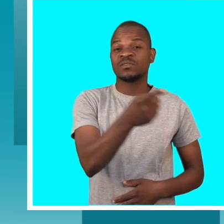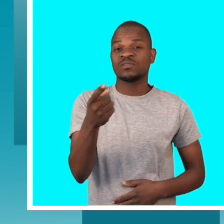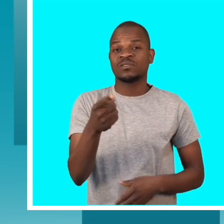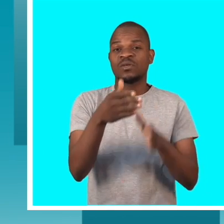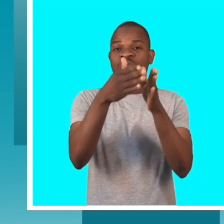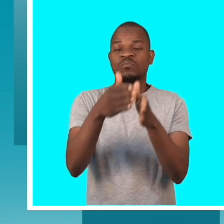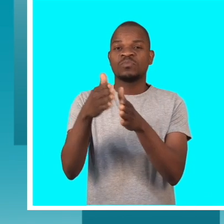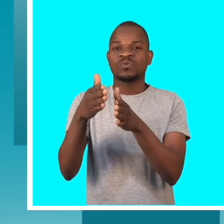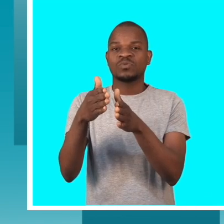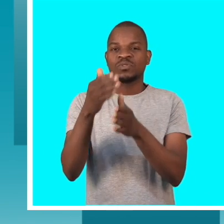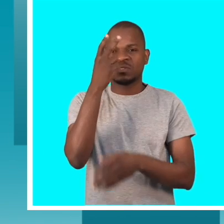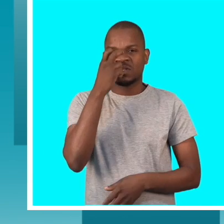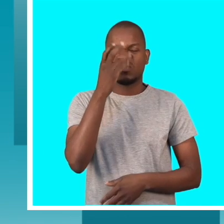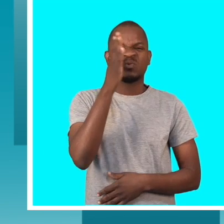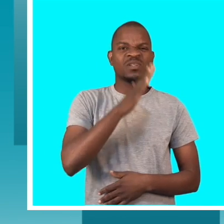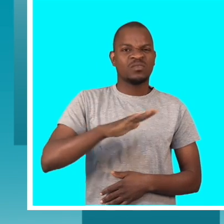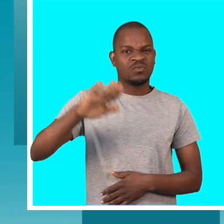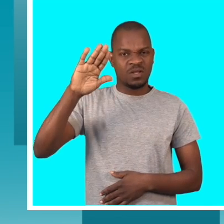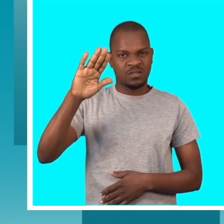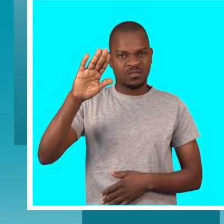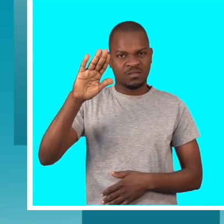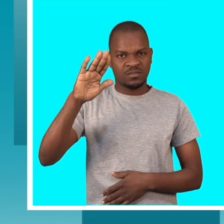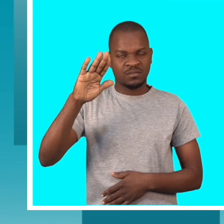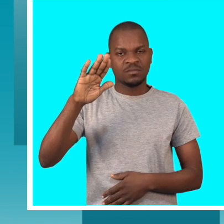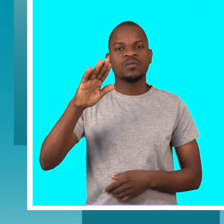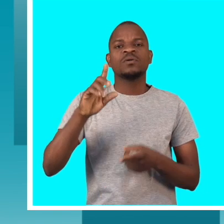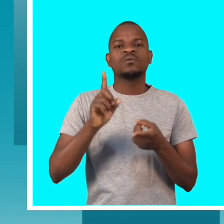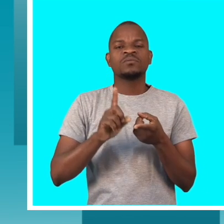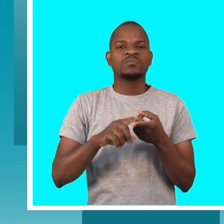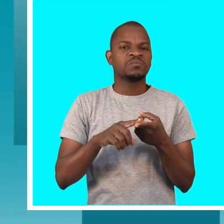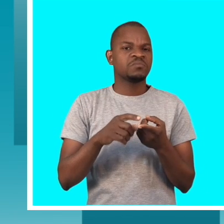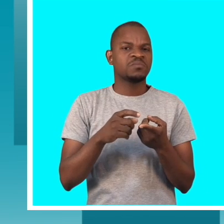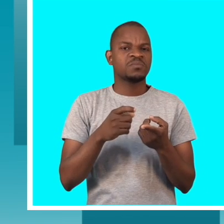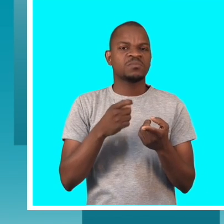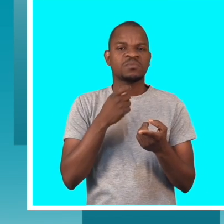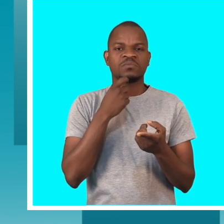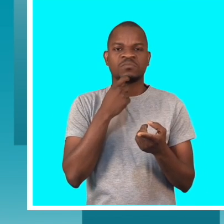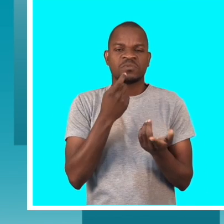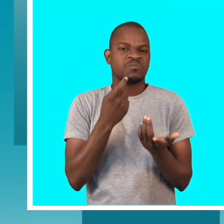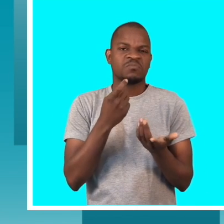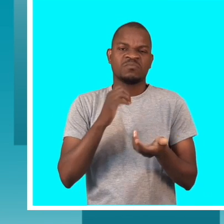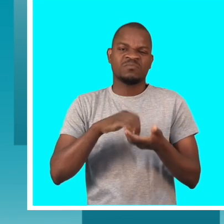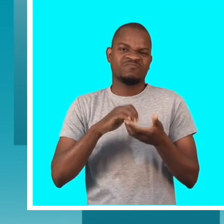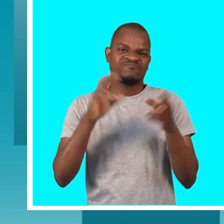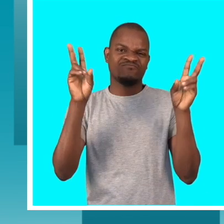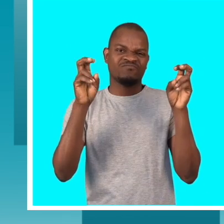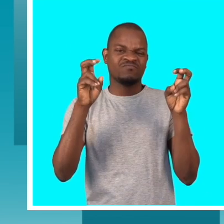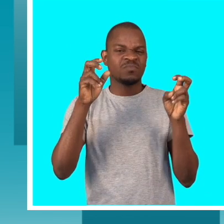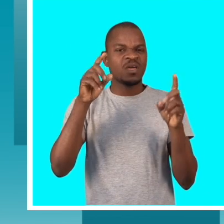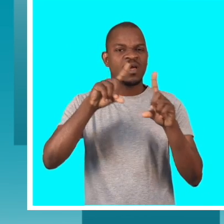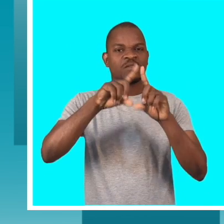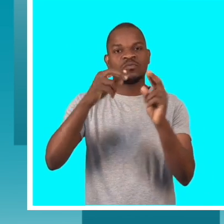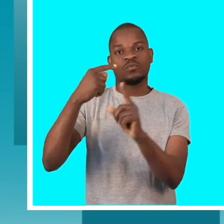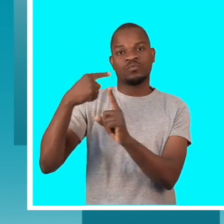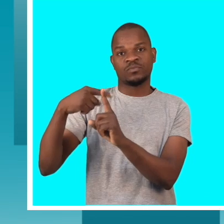o país inteiro, para toda a sociedade moçambicana, este é um grande ganho, porque nós sabemos que,